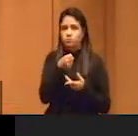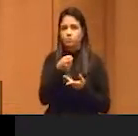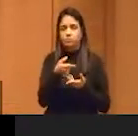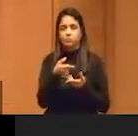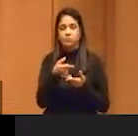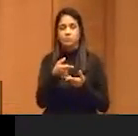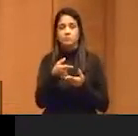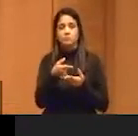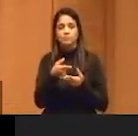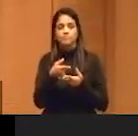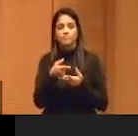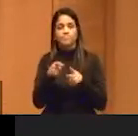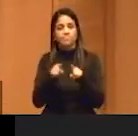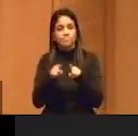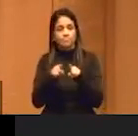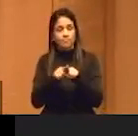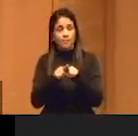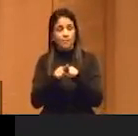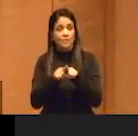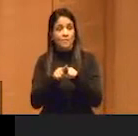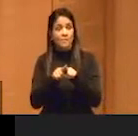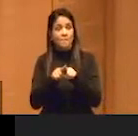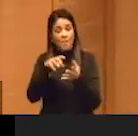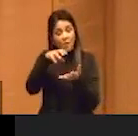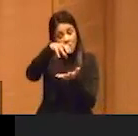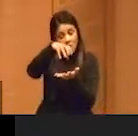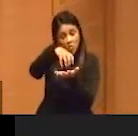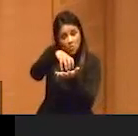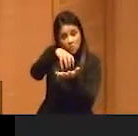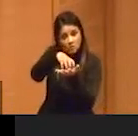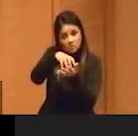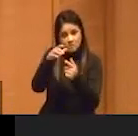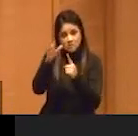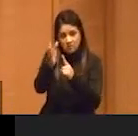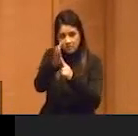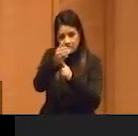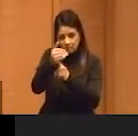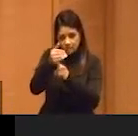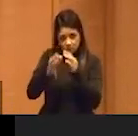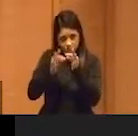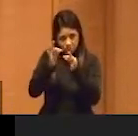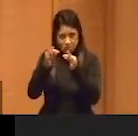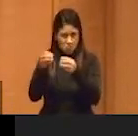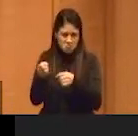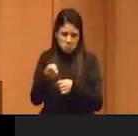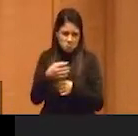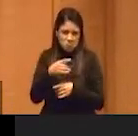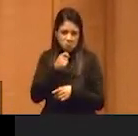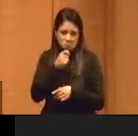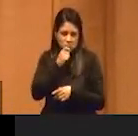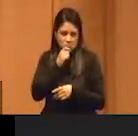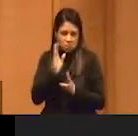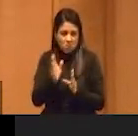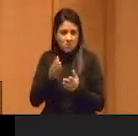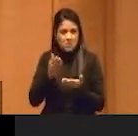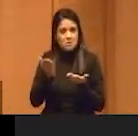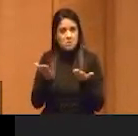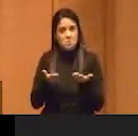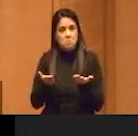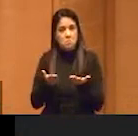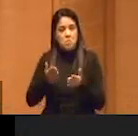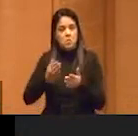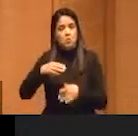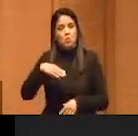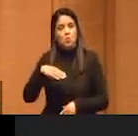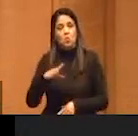e a questão de essa concentração tecnológica não é uma novidade desse momento contemporâneo, o Tim Hu